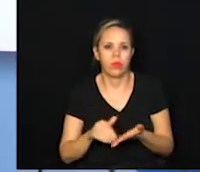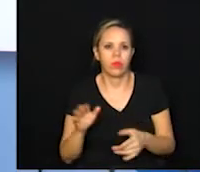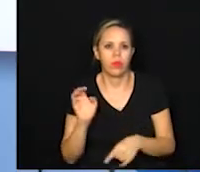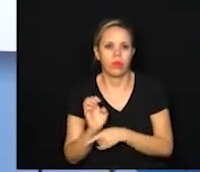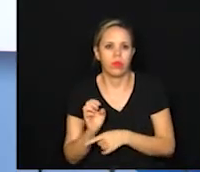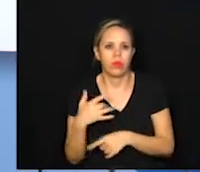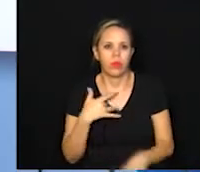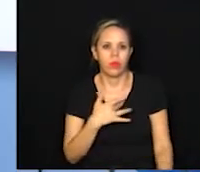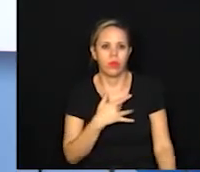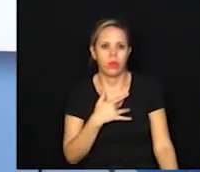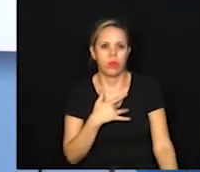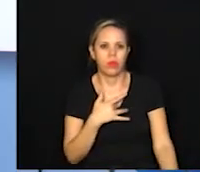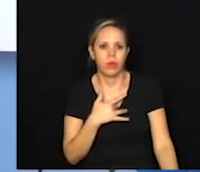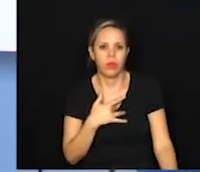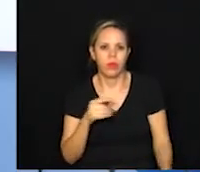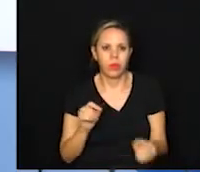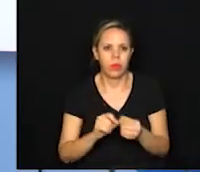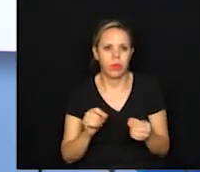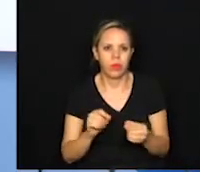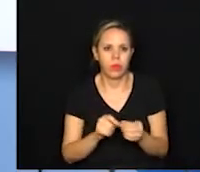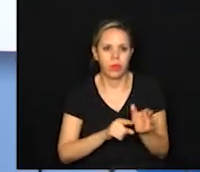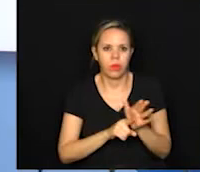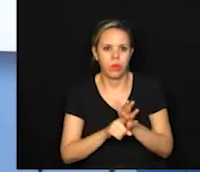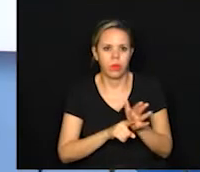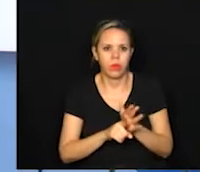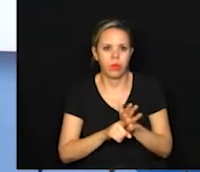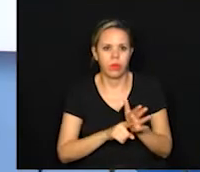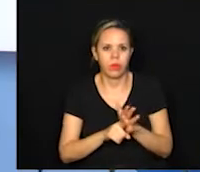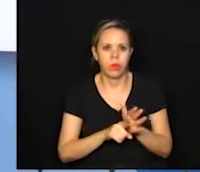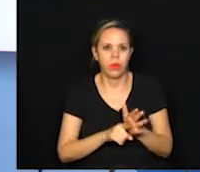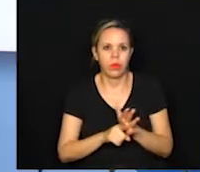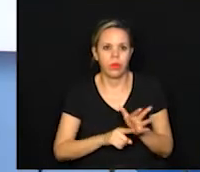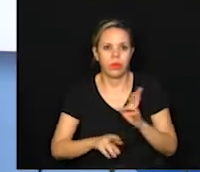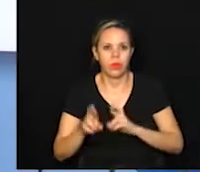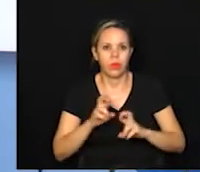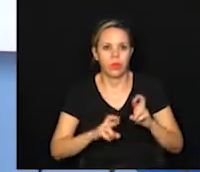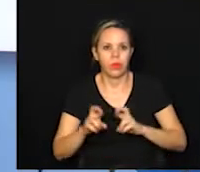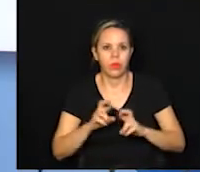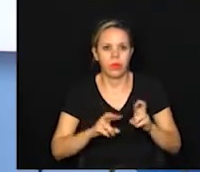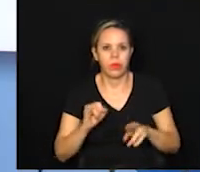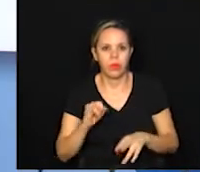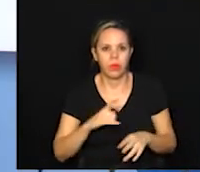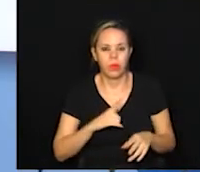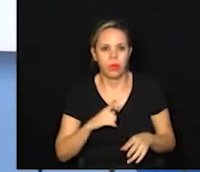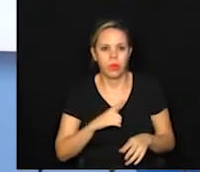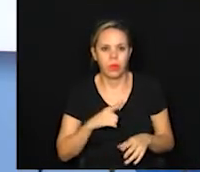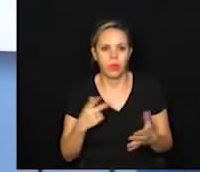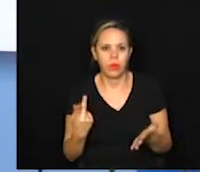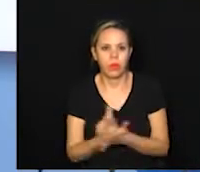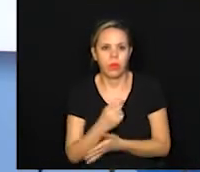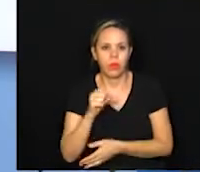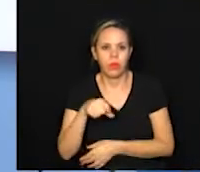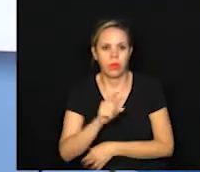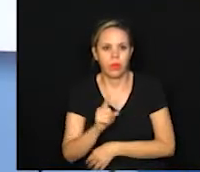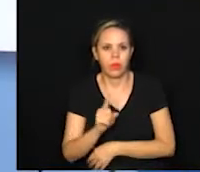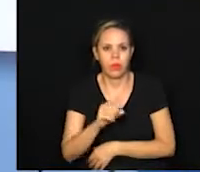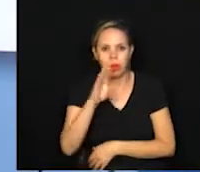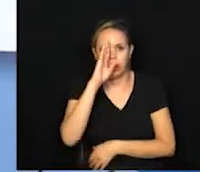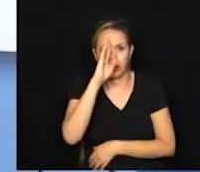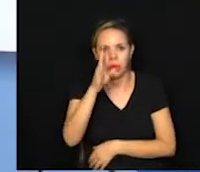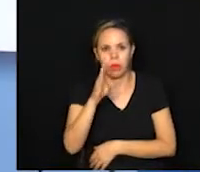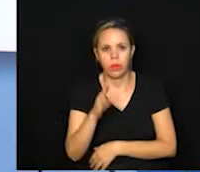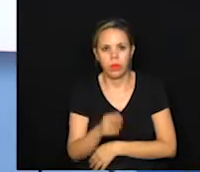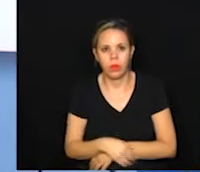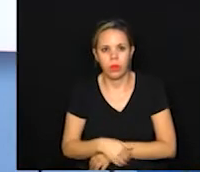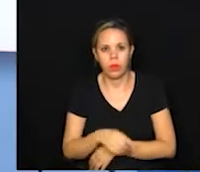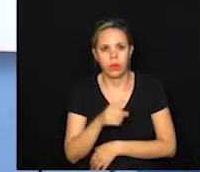de Saúde faz essa pesquisa para ver e verificar se há fraudes ou não, principalmente nesses